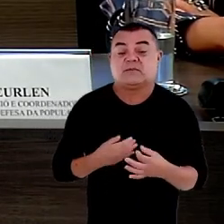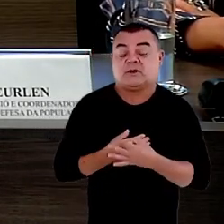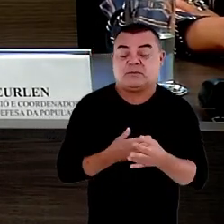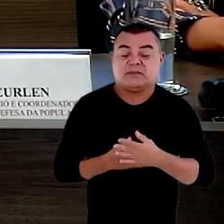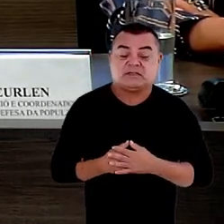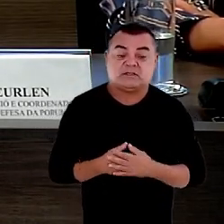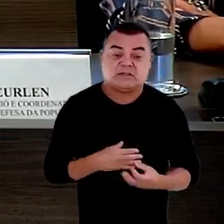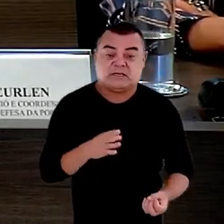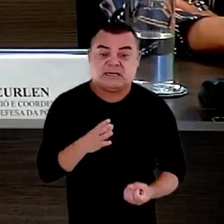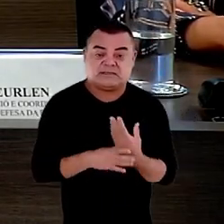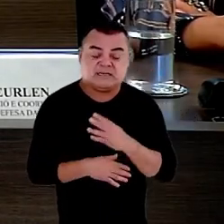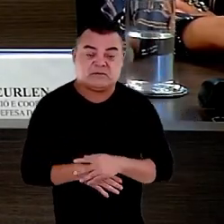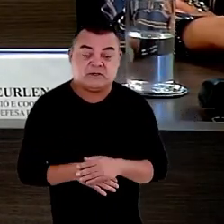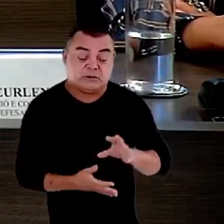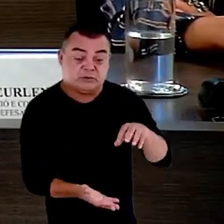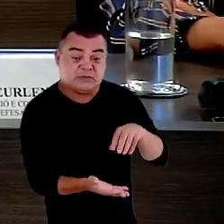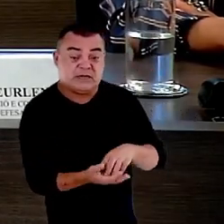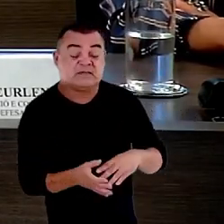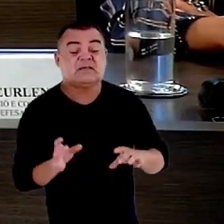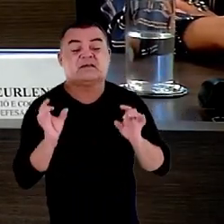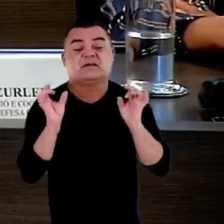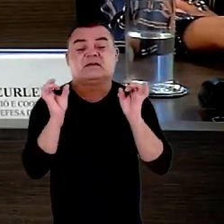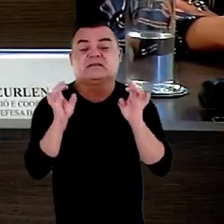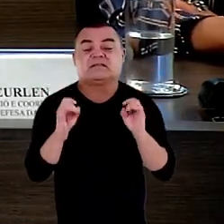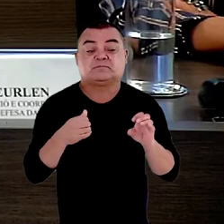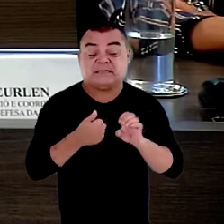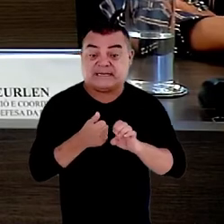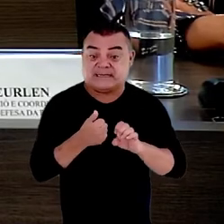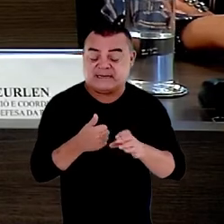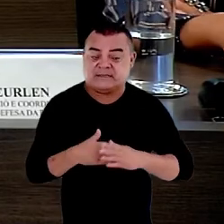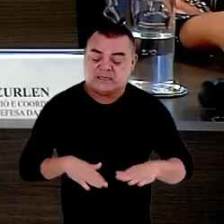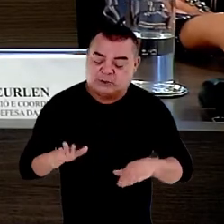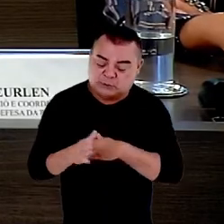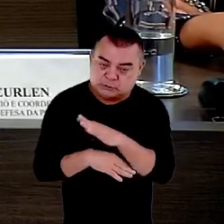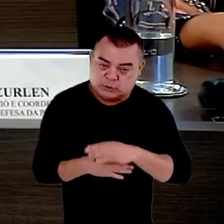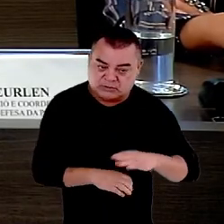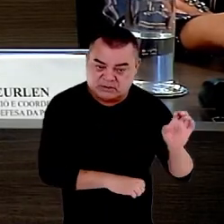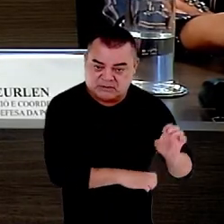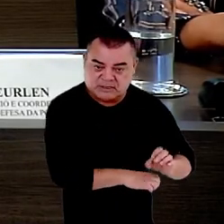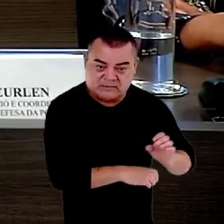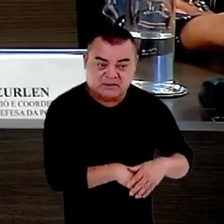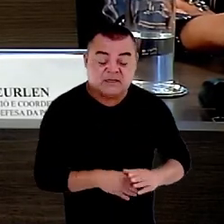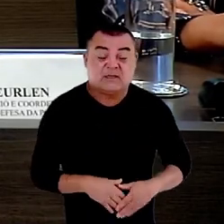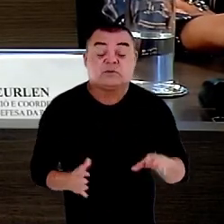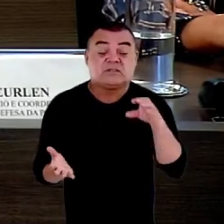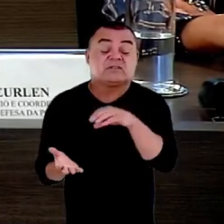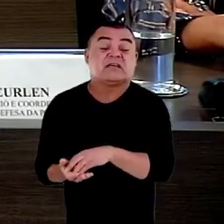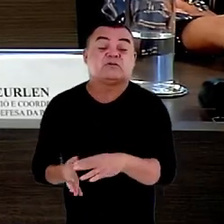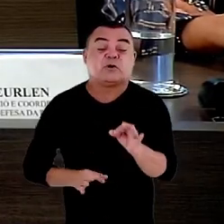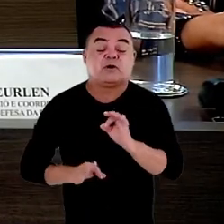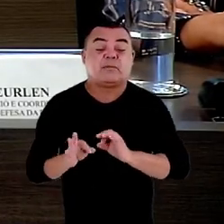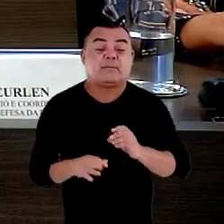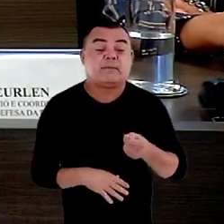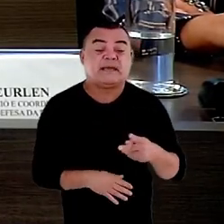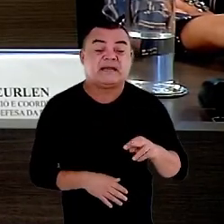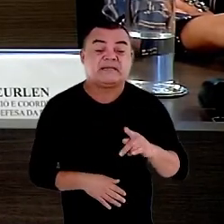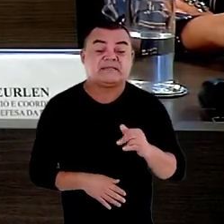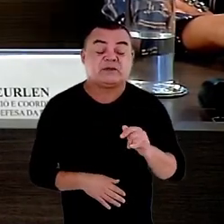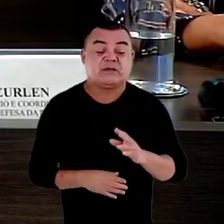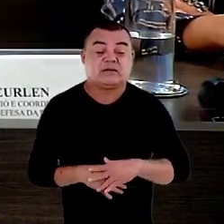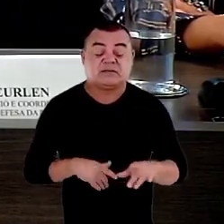criação de unidades especializadas nós temos em todos os estados centro de operacional que trabalham cenário de direitos humanos e que